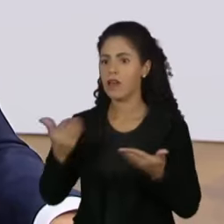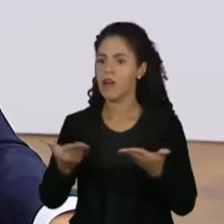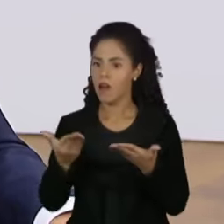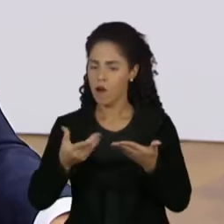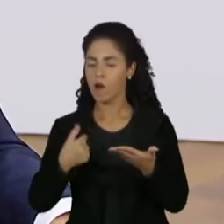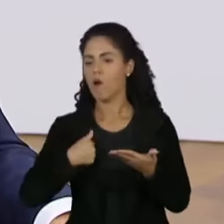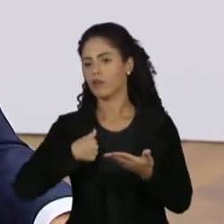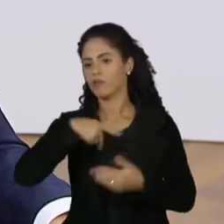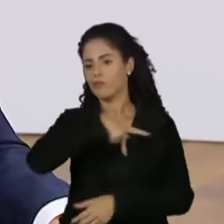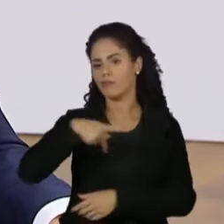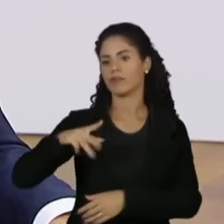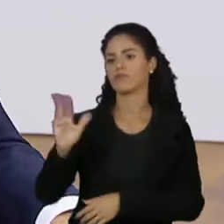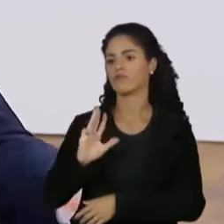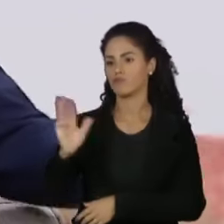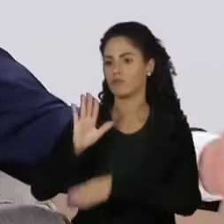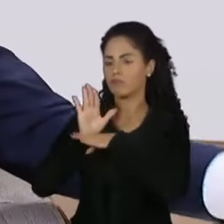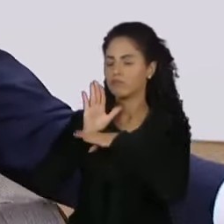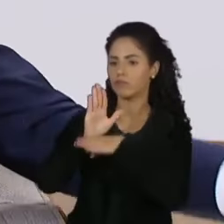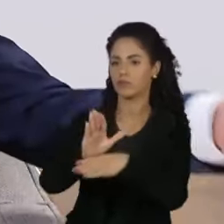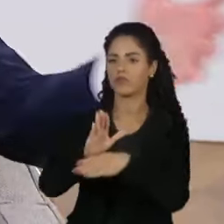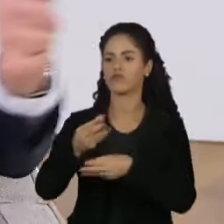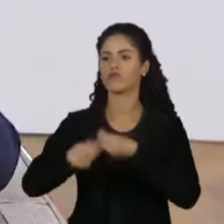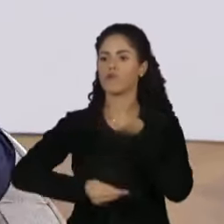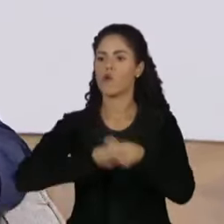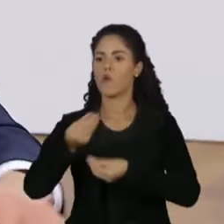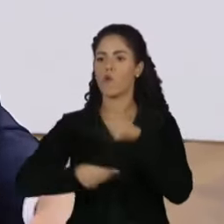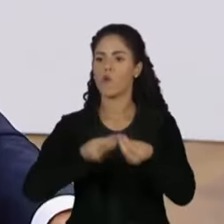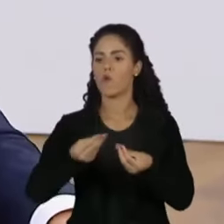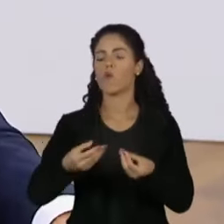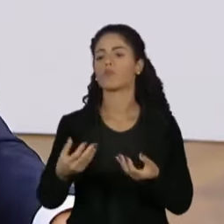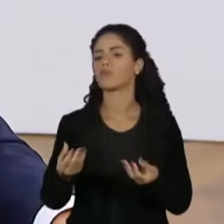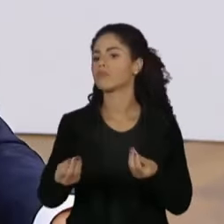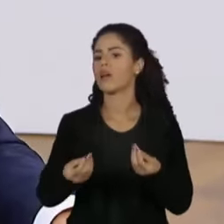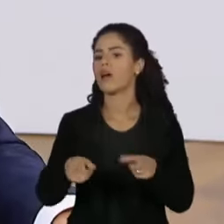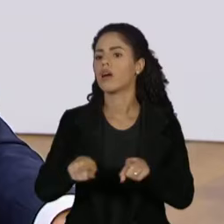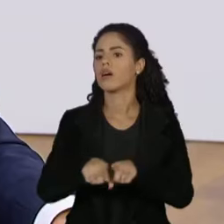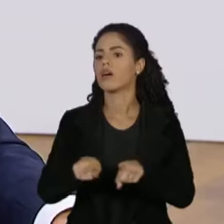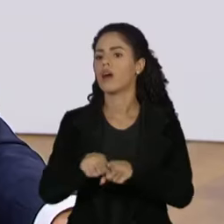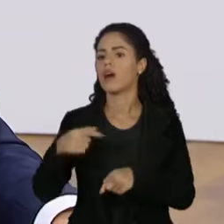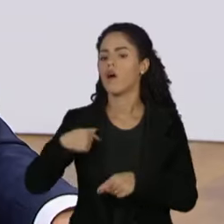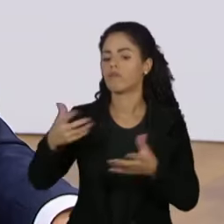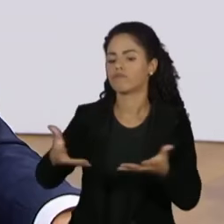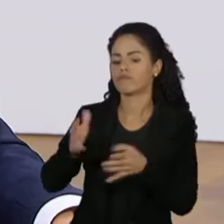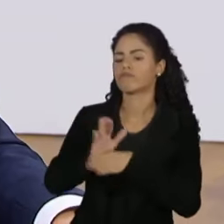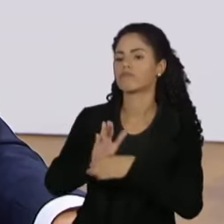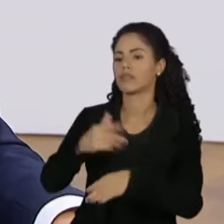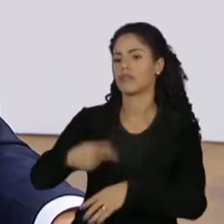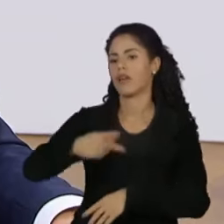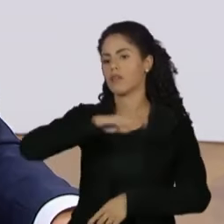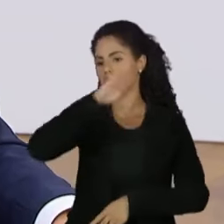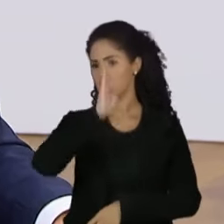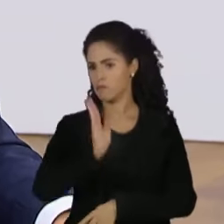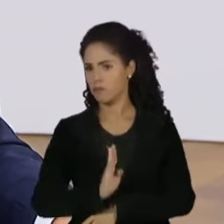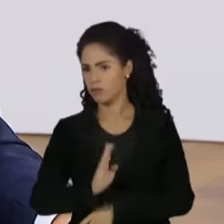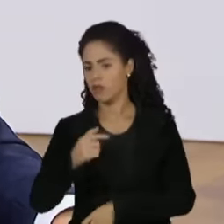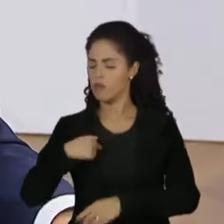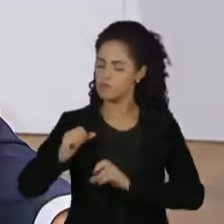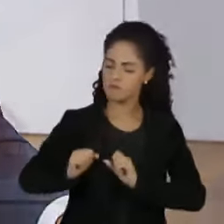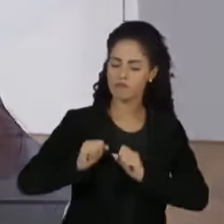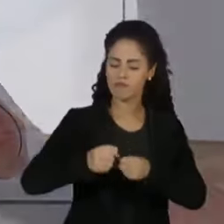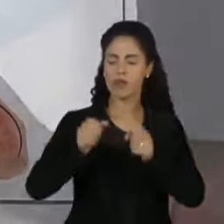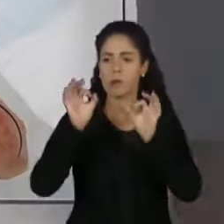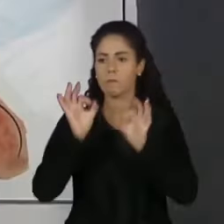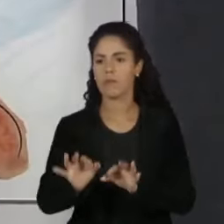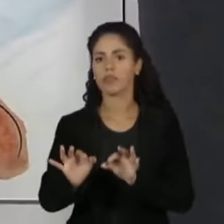Lula tem ajudado nessa direção para a gente poder trazer novas companhias aéreas para o Brasil. Eu defendo